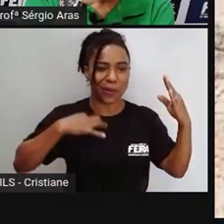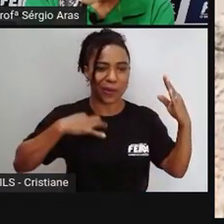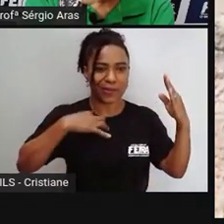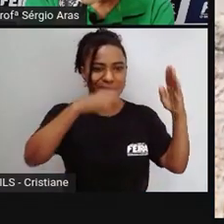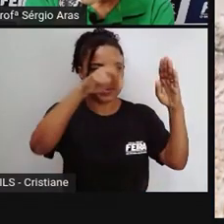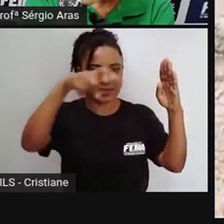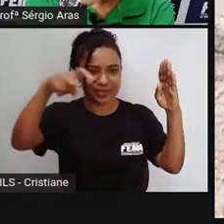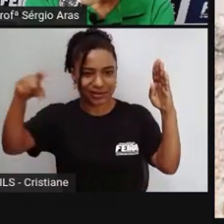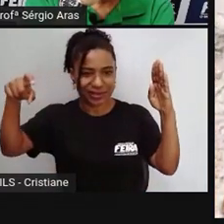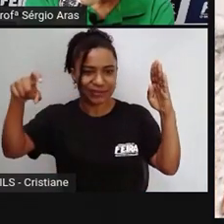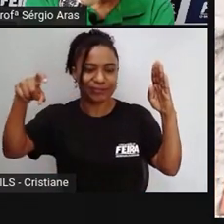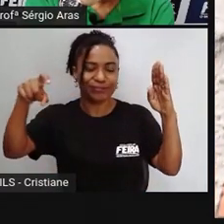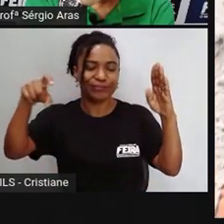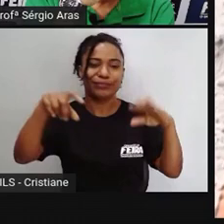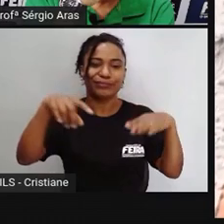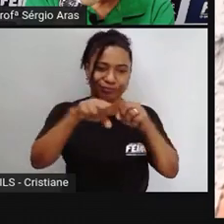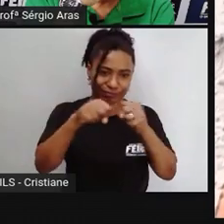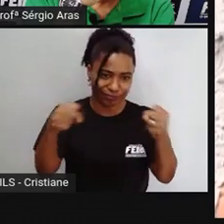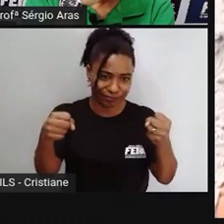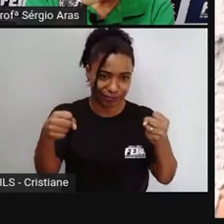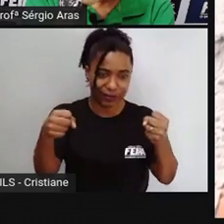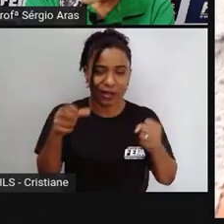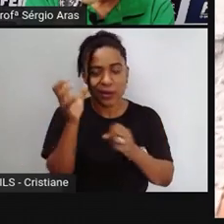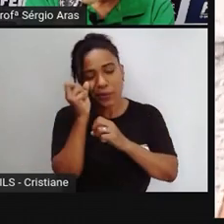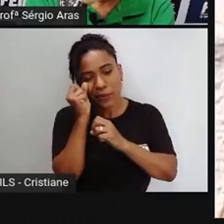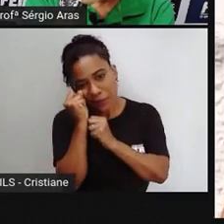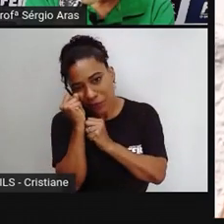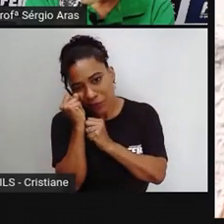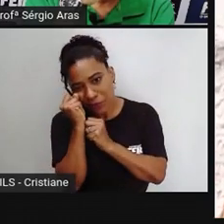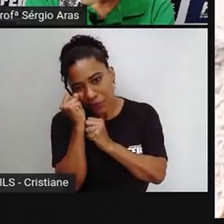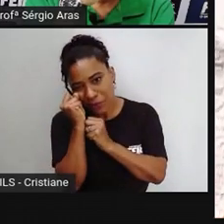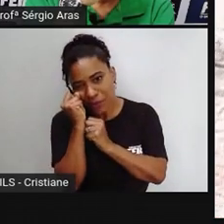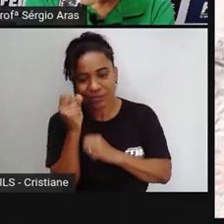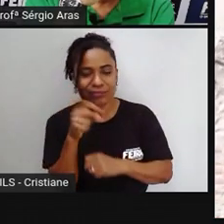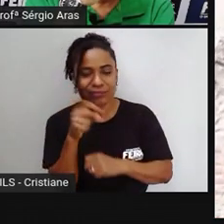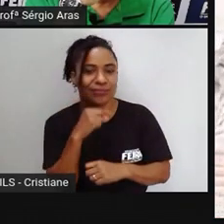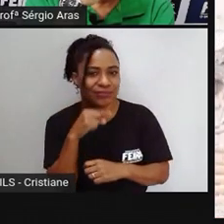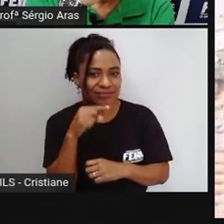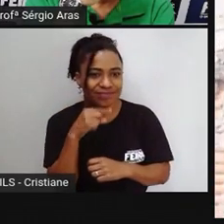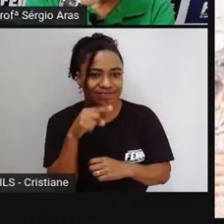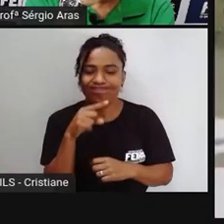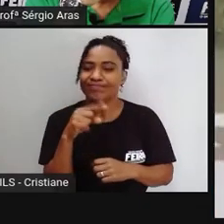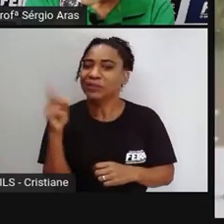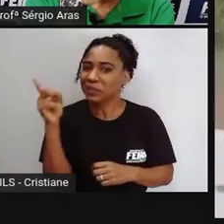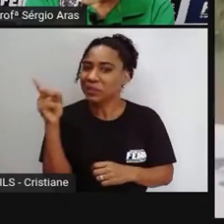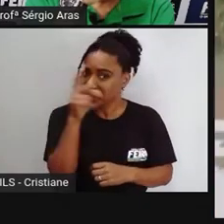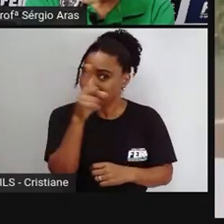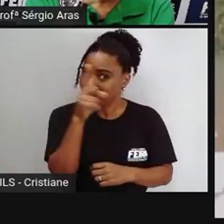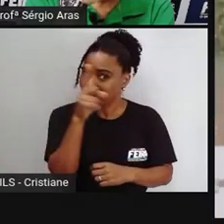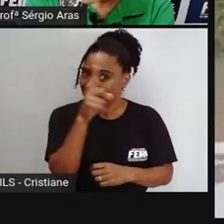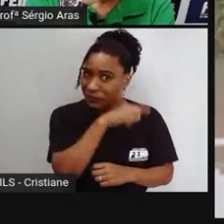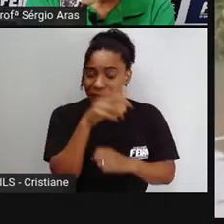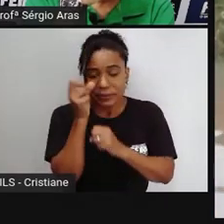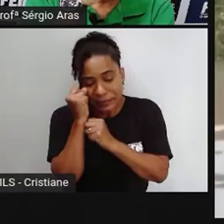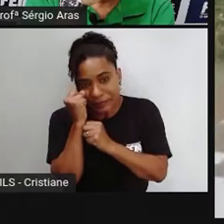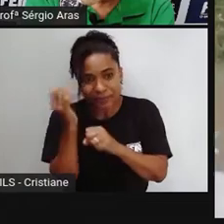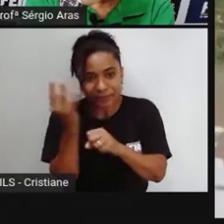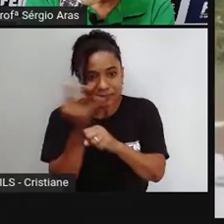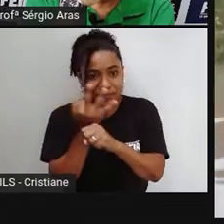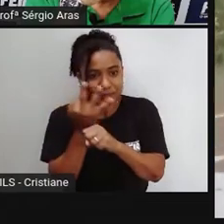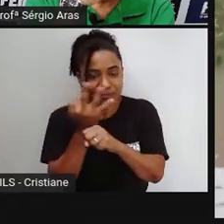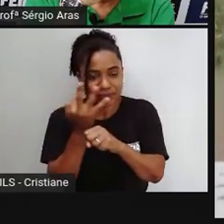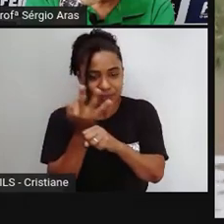dormir sossegado o frio de outro jeito não tem como tem que dormir né se a situação por lá era